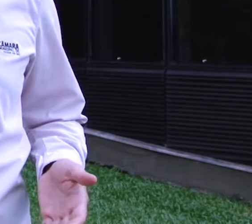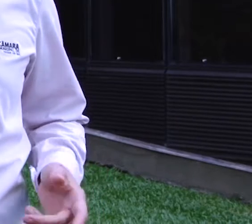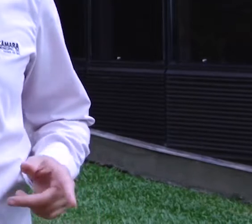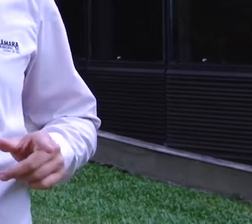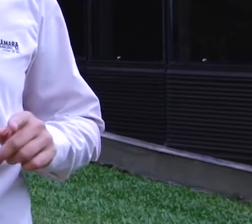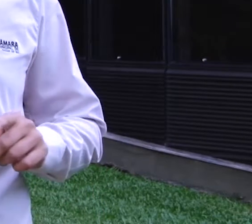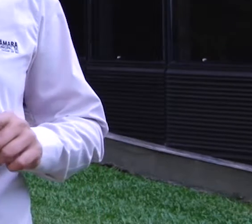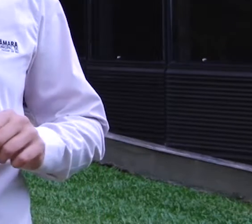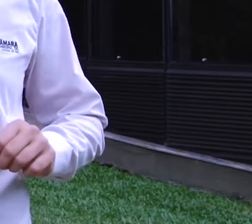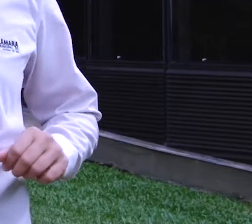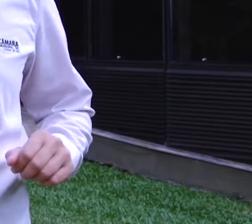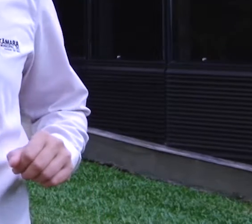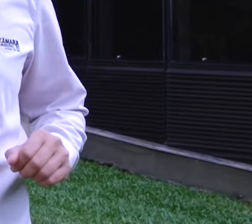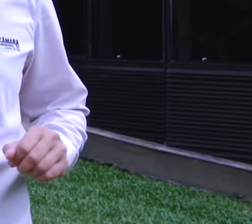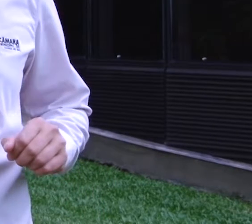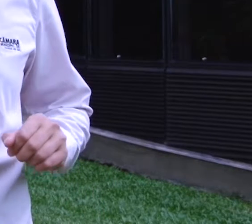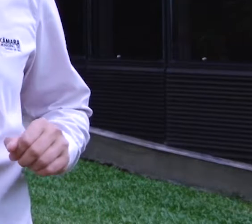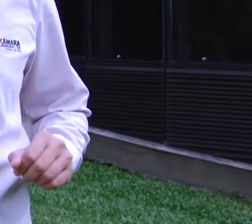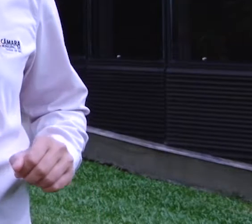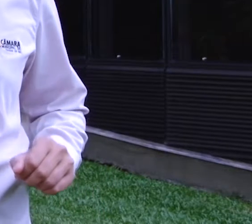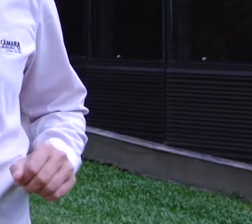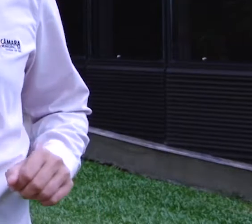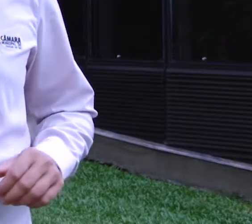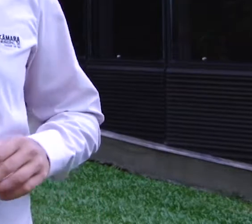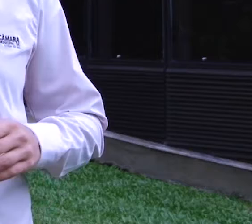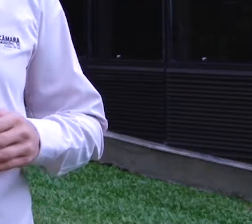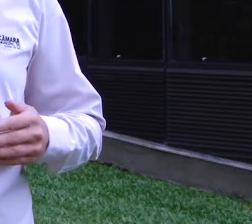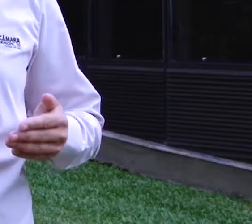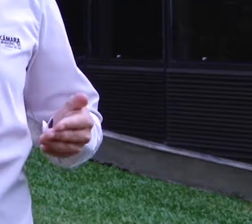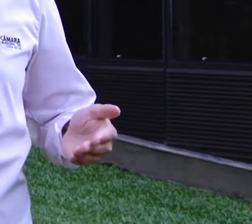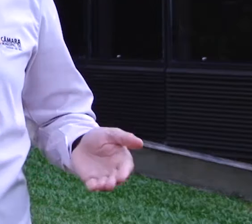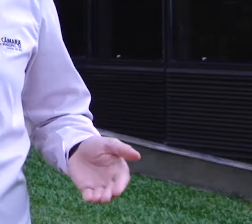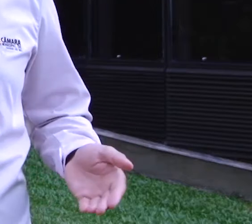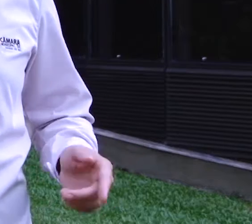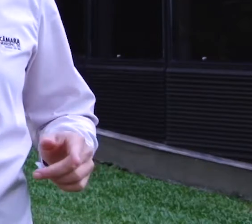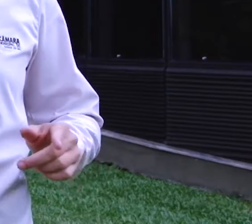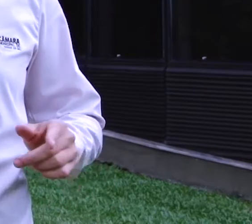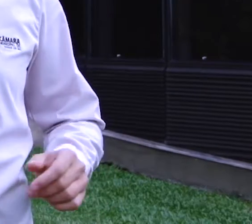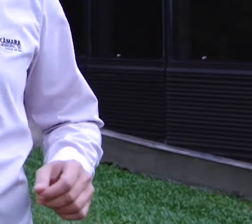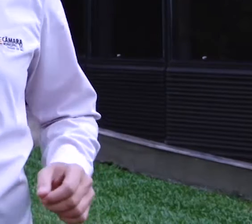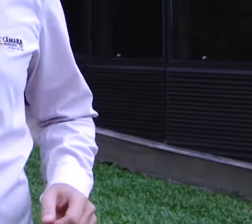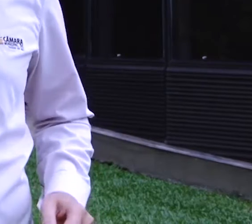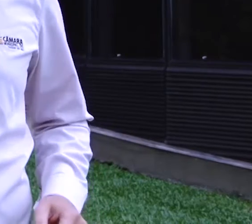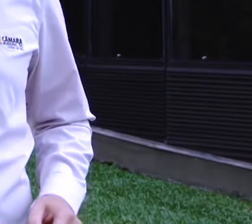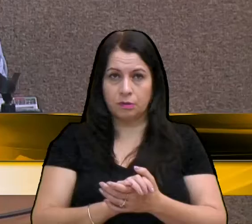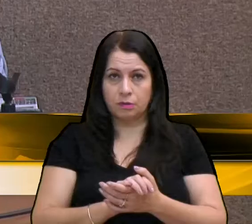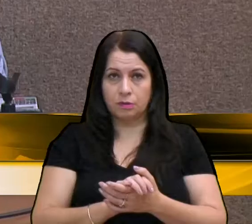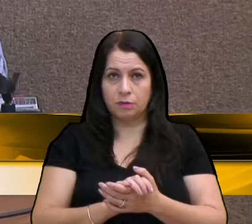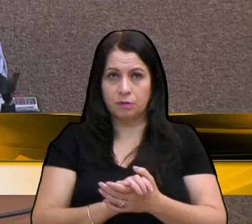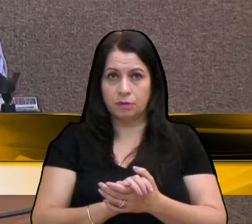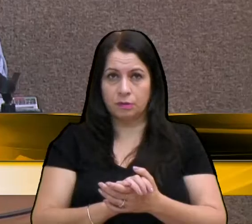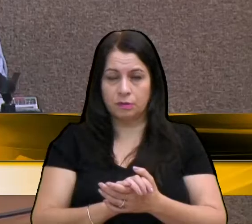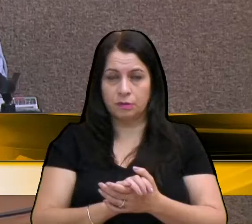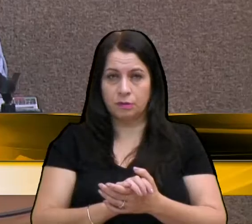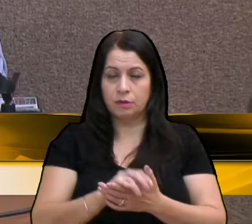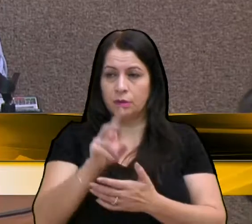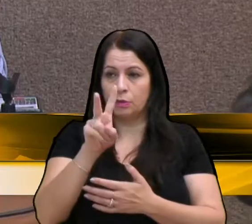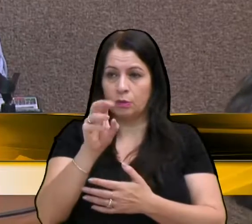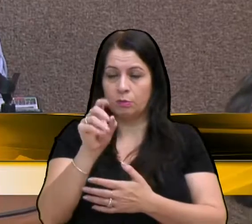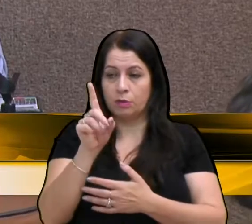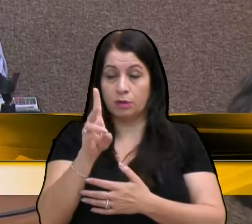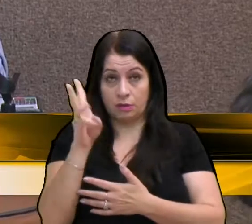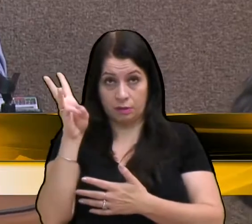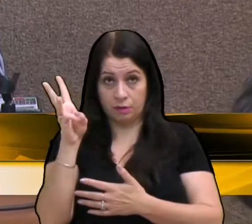para falar sobre a intervenção federal no Rio de Janeiro, além de outros temas de destaque nacional. A decisão do